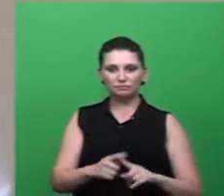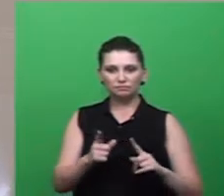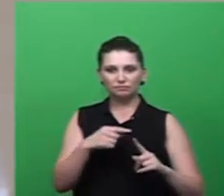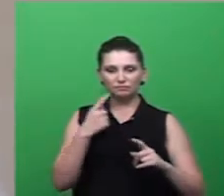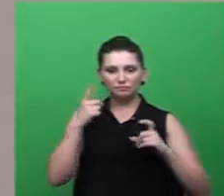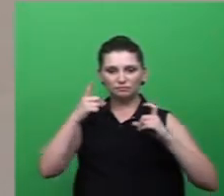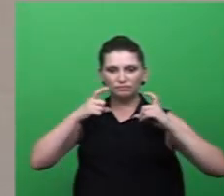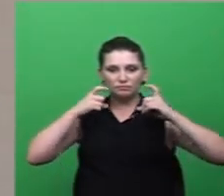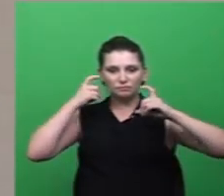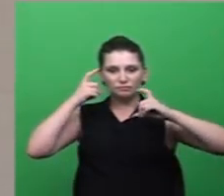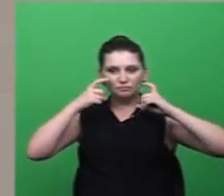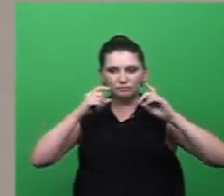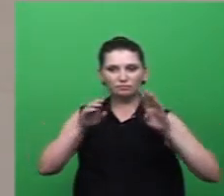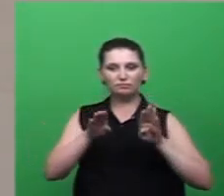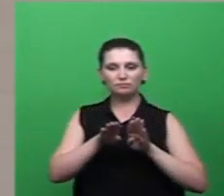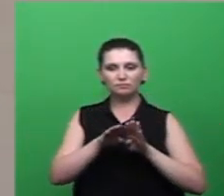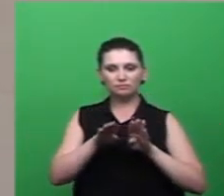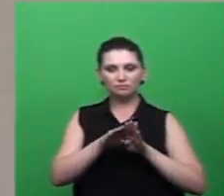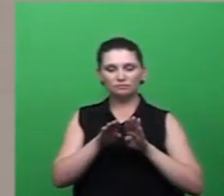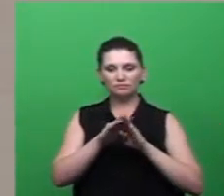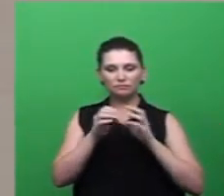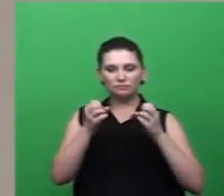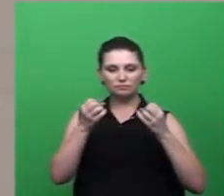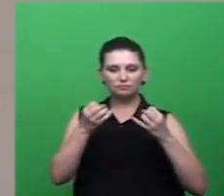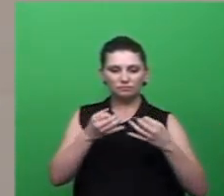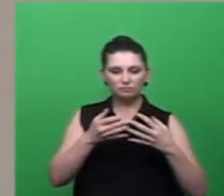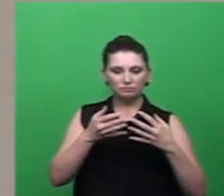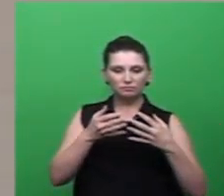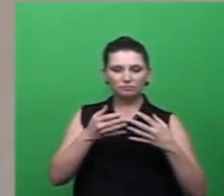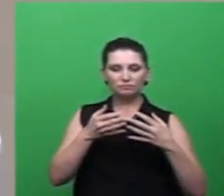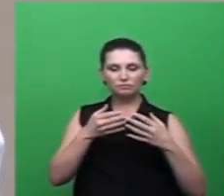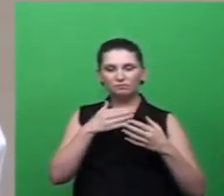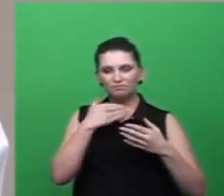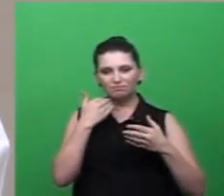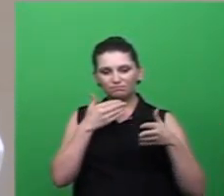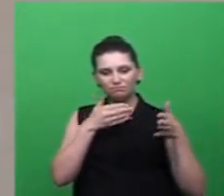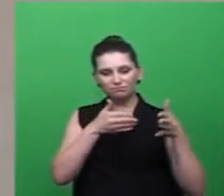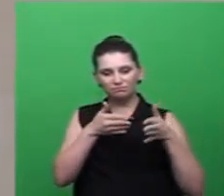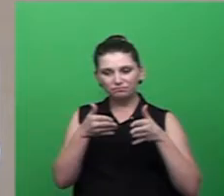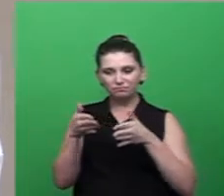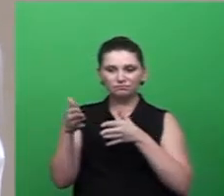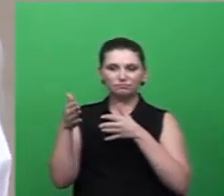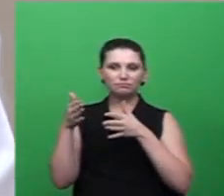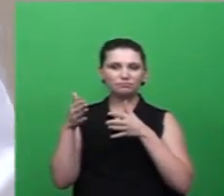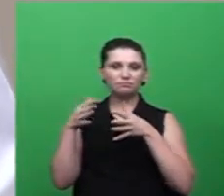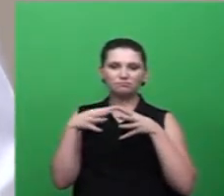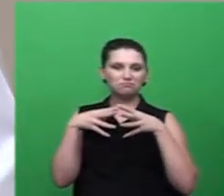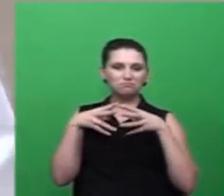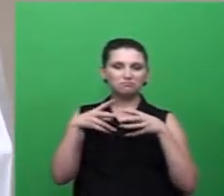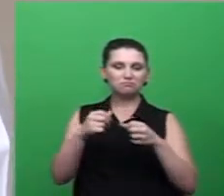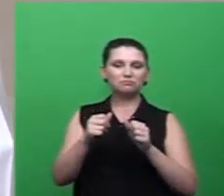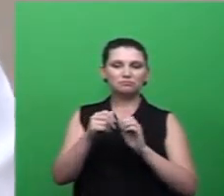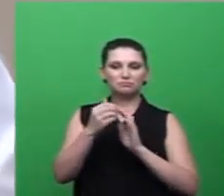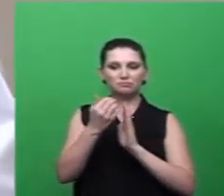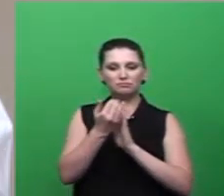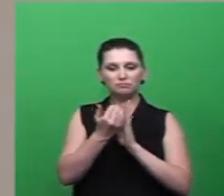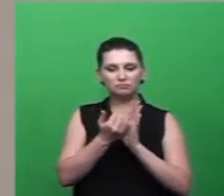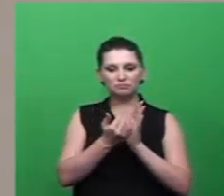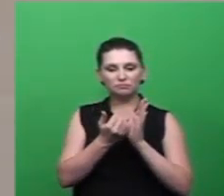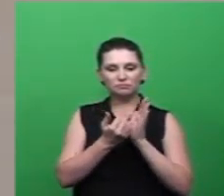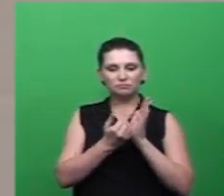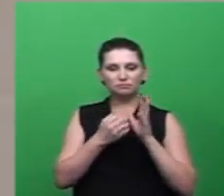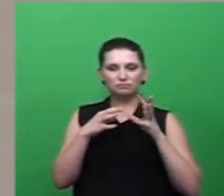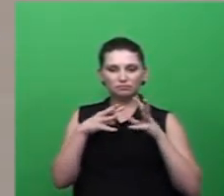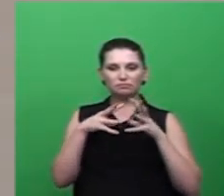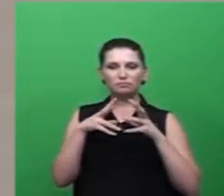todos os pontos de periferia cemitério velhos estão tudo no projeto se quiserem depois eu deixo a cópia para vocês mas